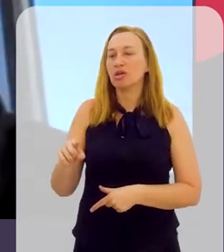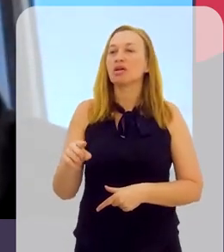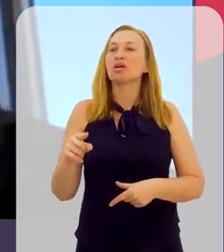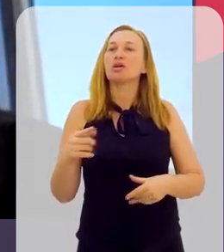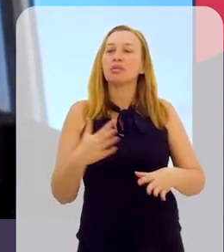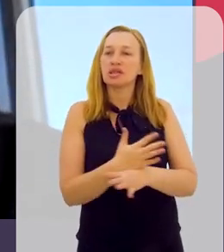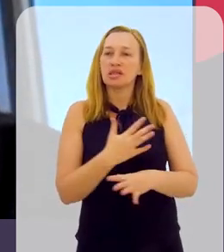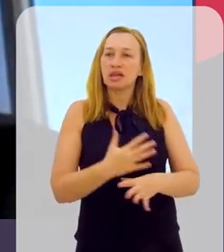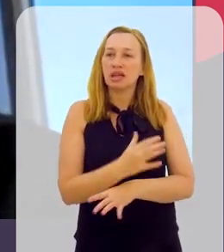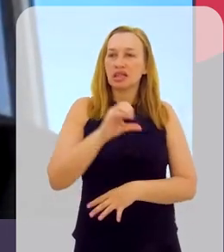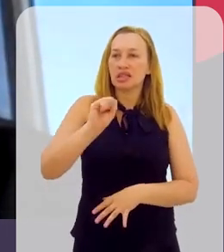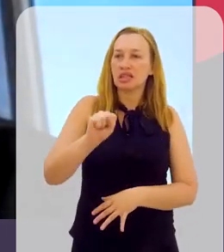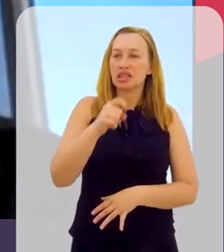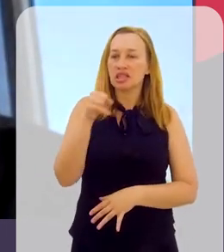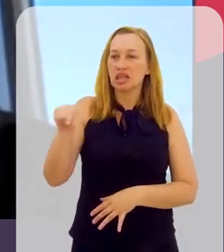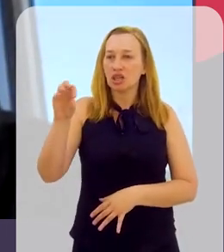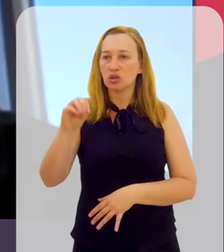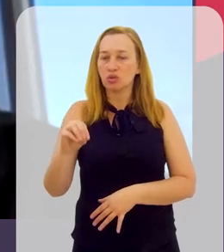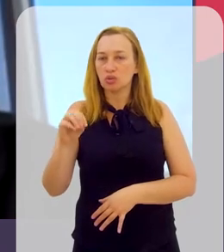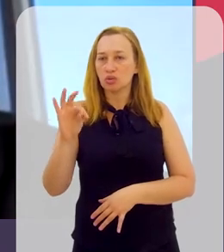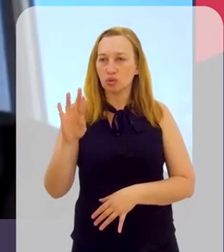cidade, em Santo Antônio de Pado.